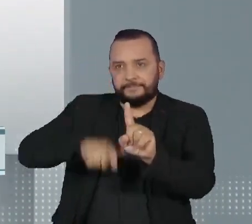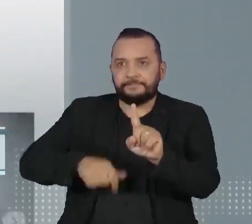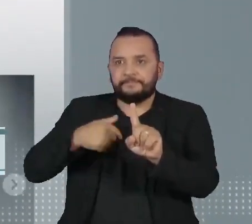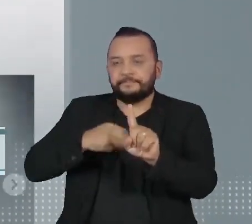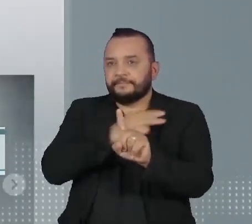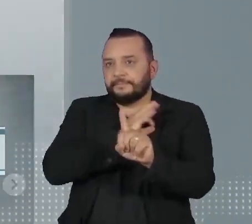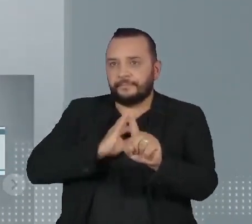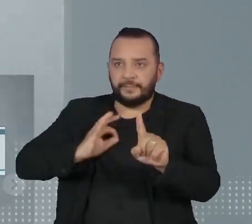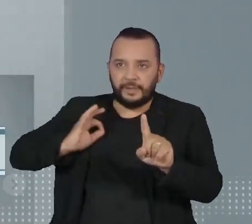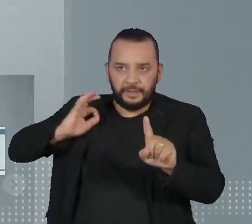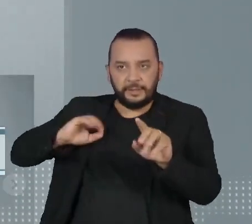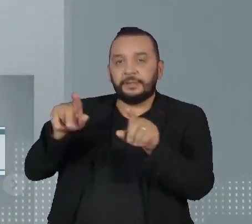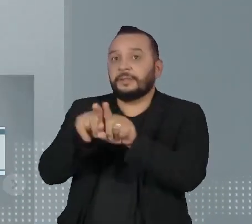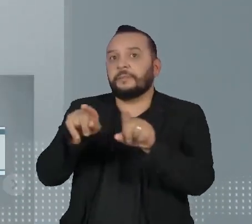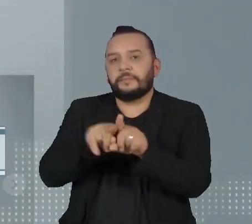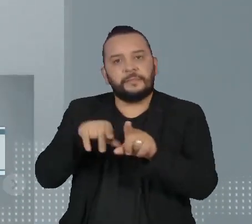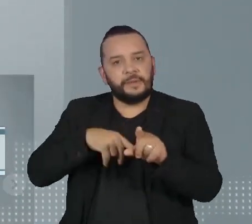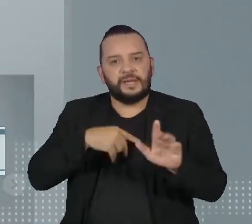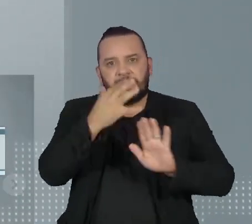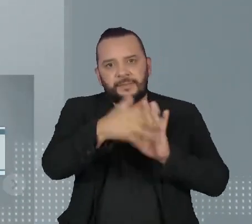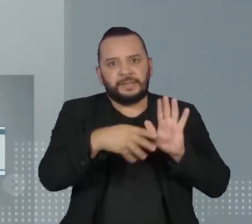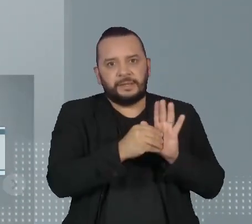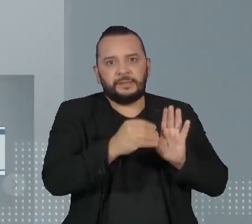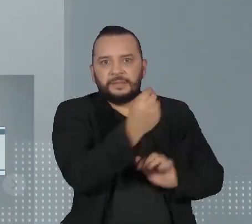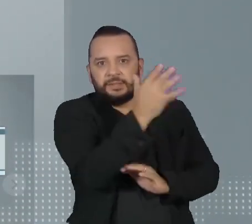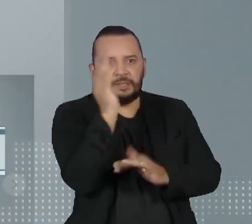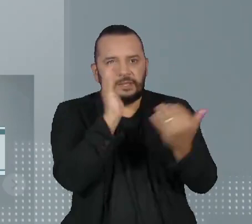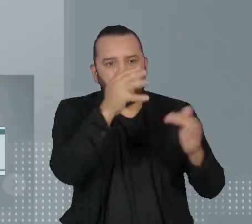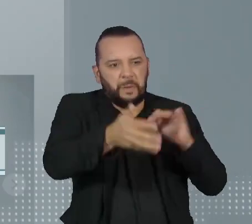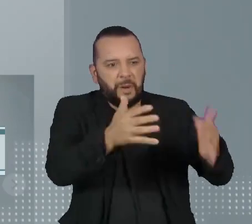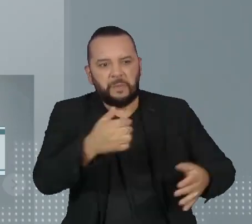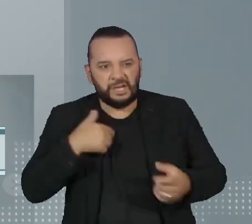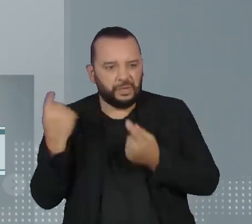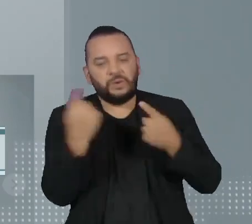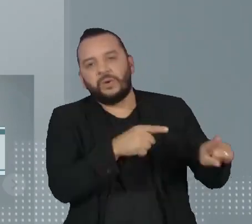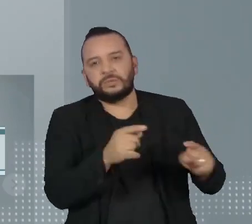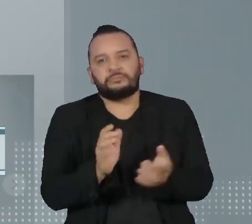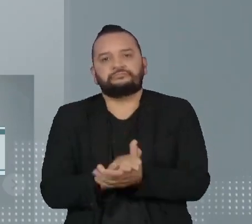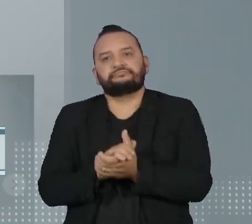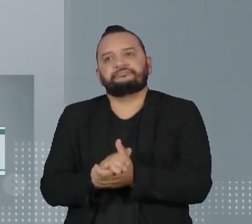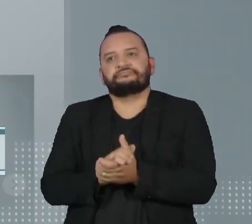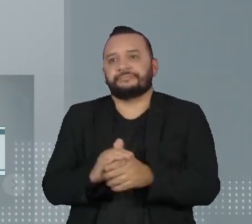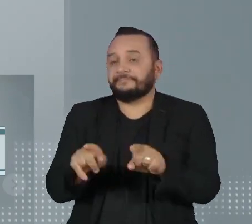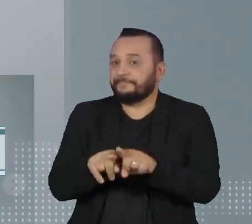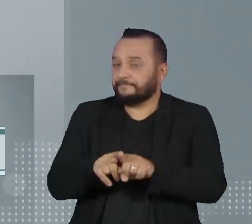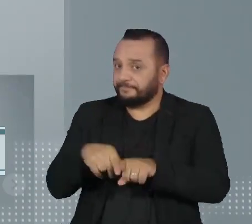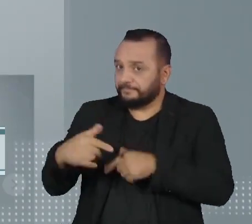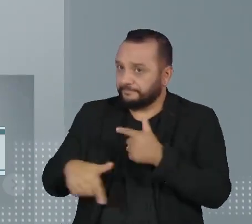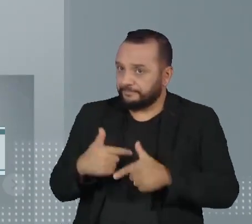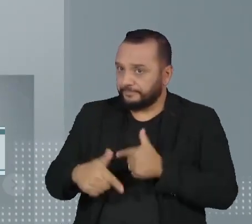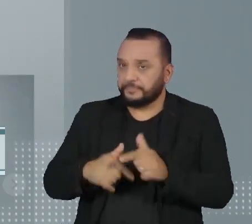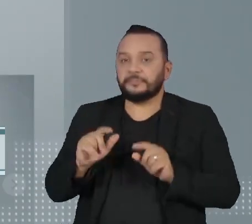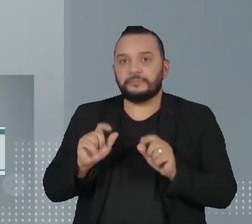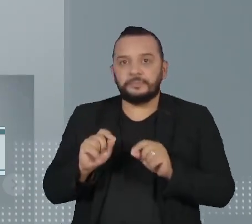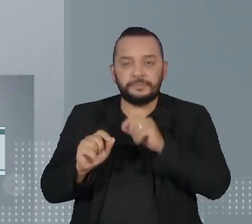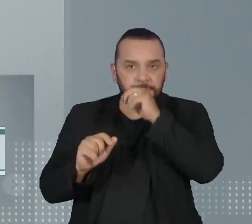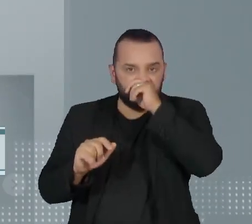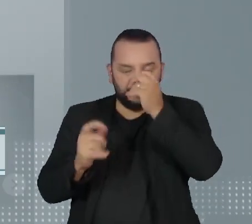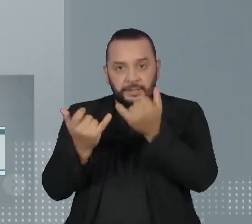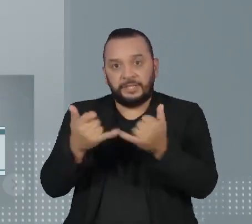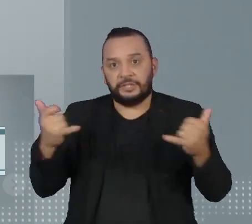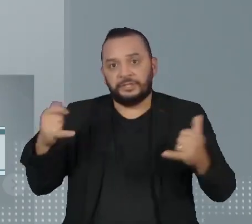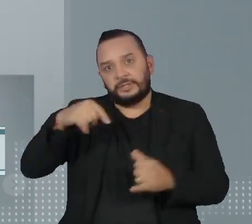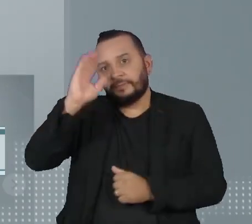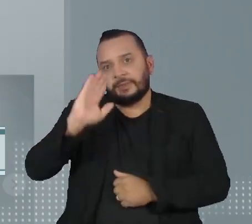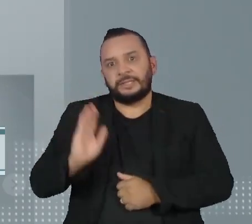combate ao desmatamento ilegal da Amazônia ao longo de sua vida. O texto menciona também o trabalho dela para transicionar as fontes de energia